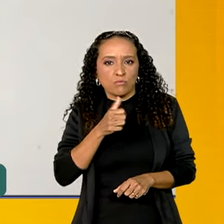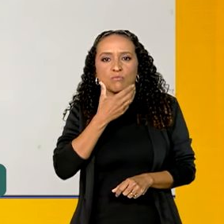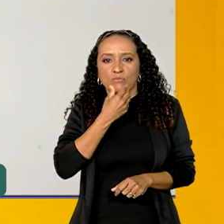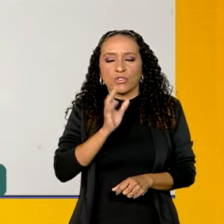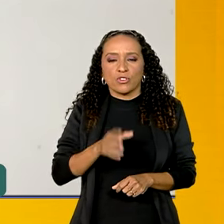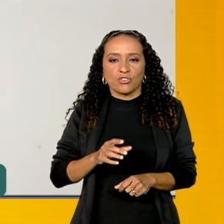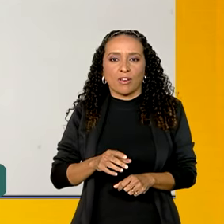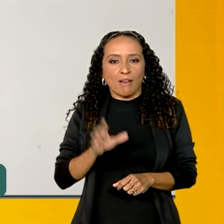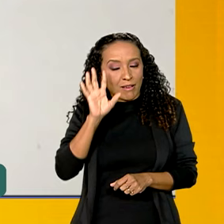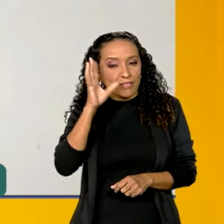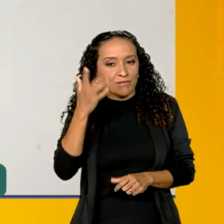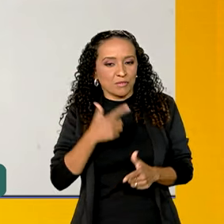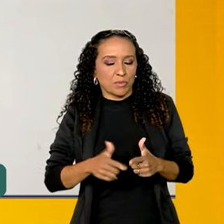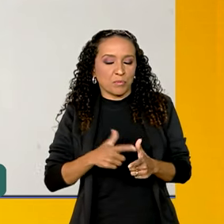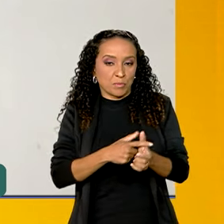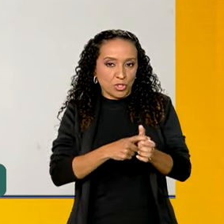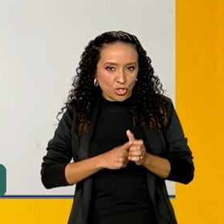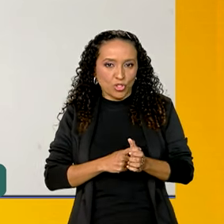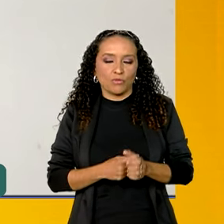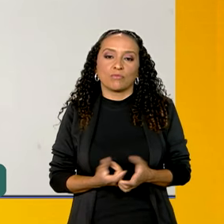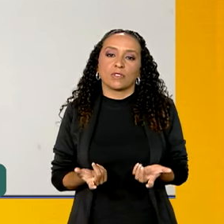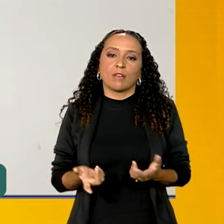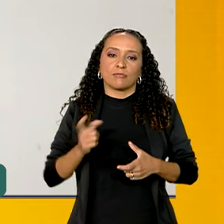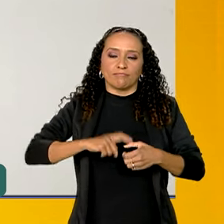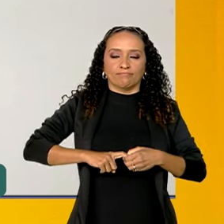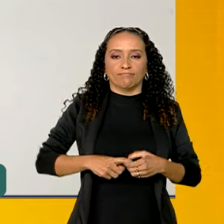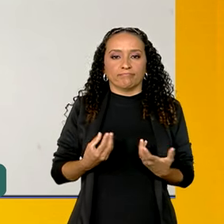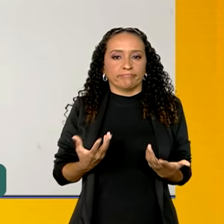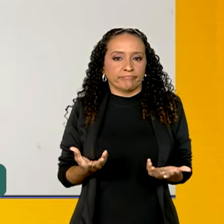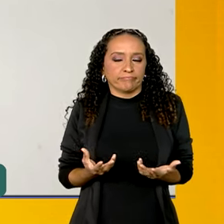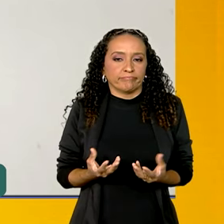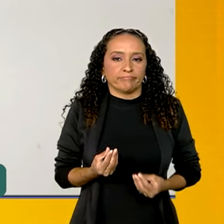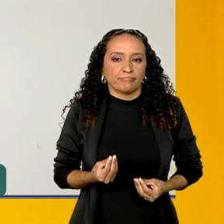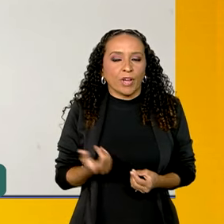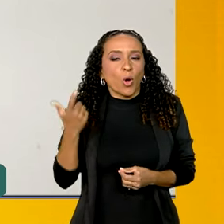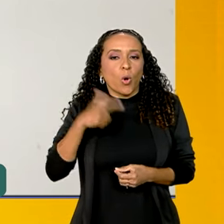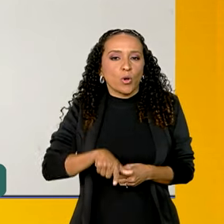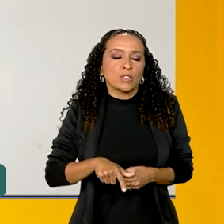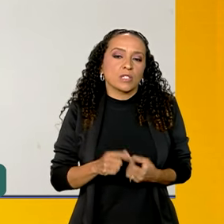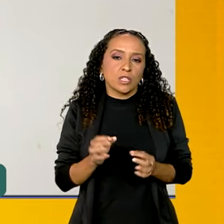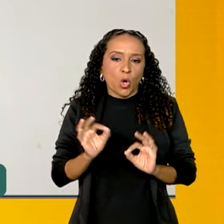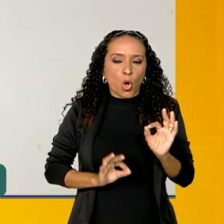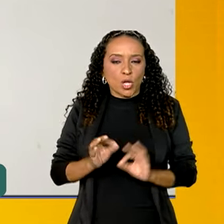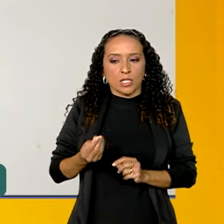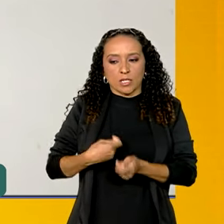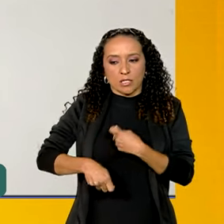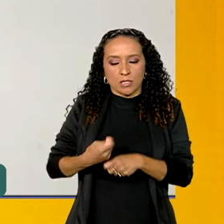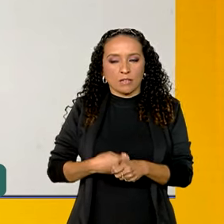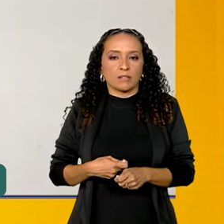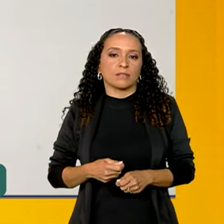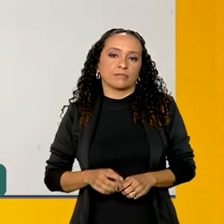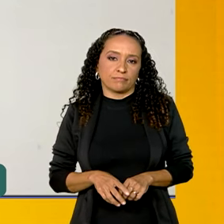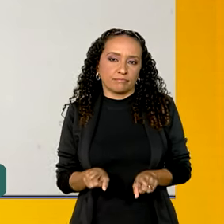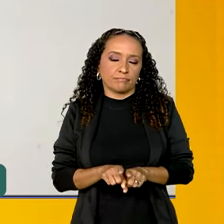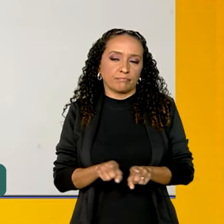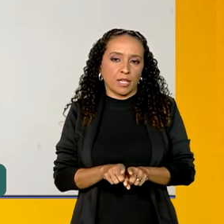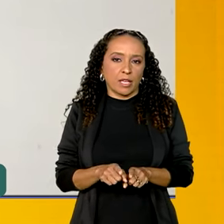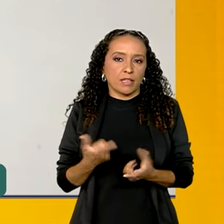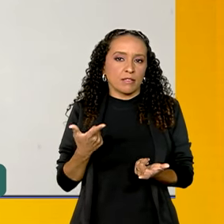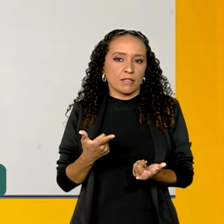desenrolarem e a voltarem aí a conseguir se organizar financeiramente, a conseguir